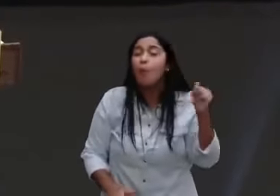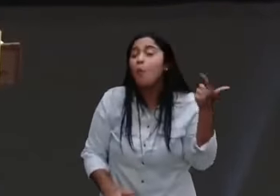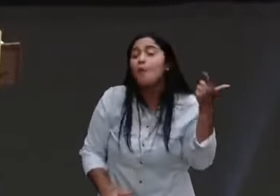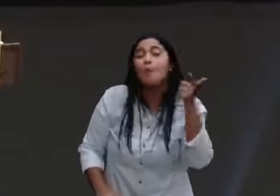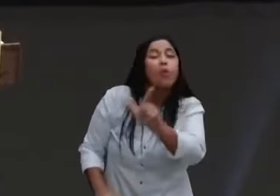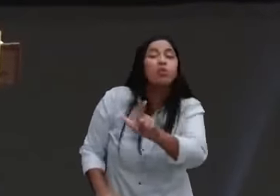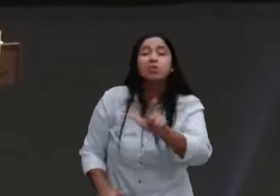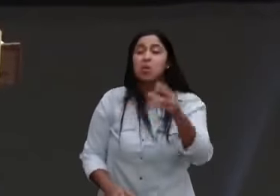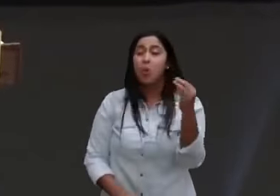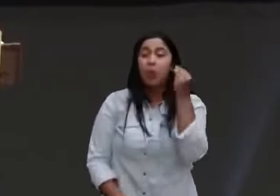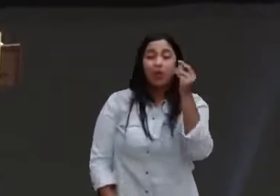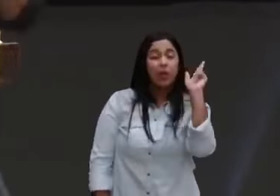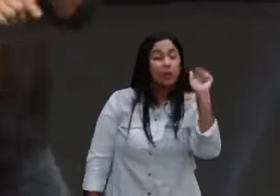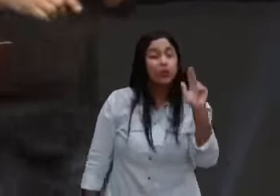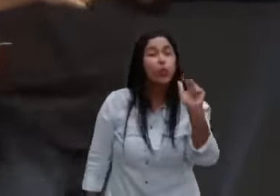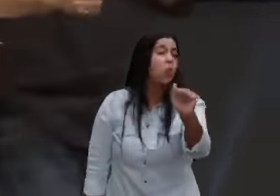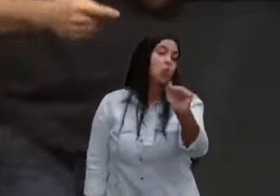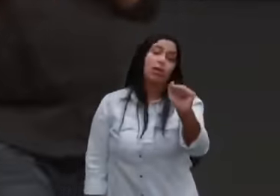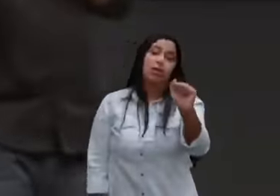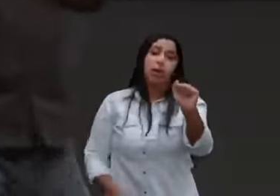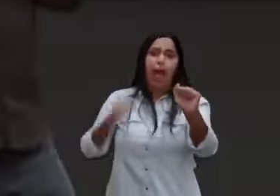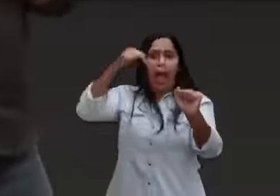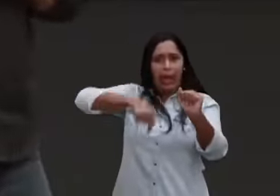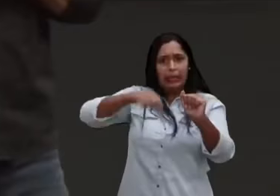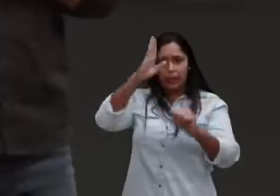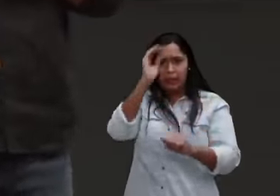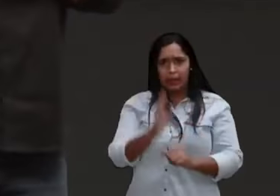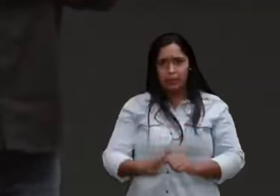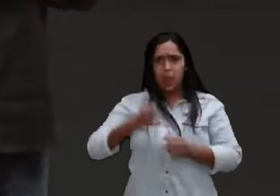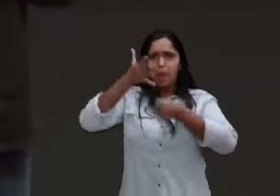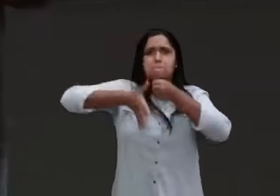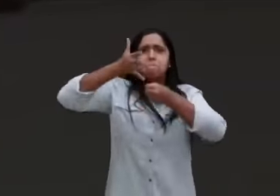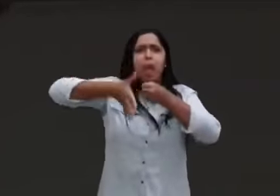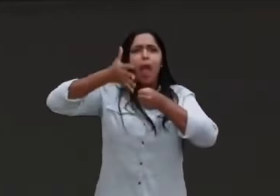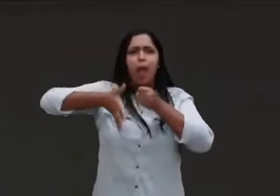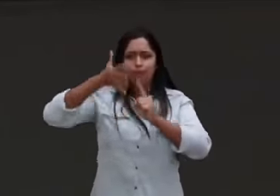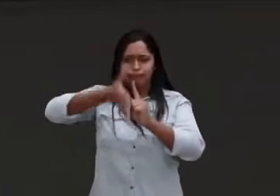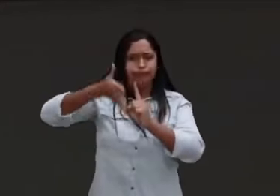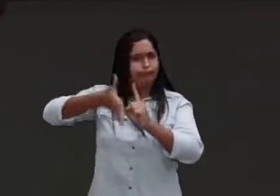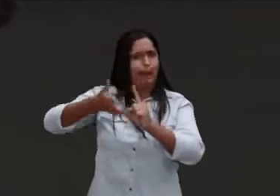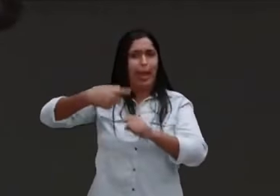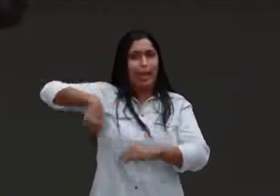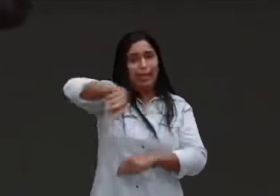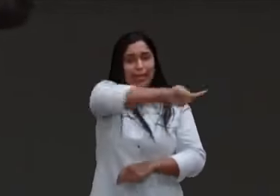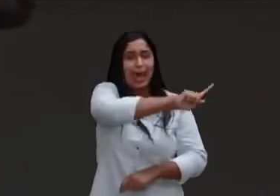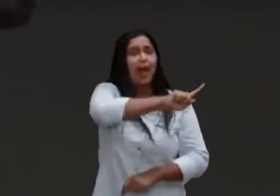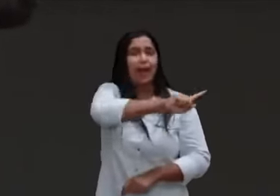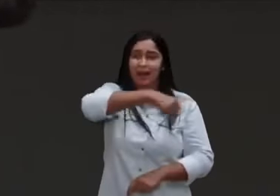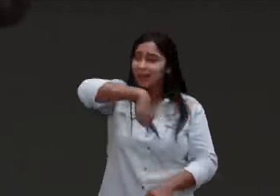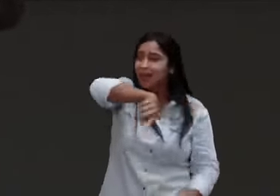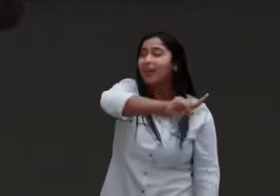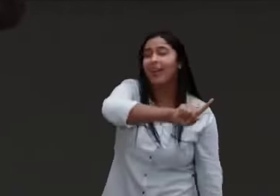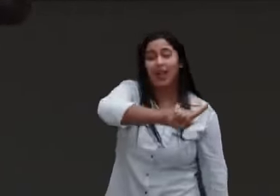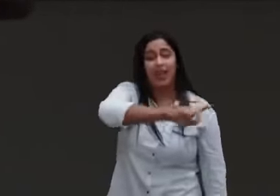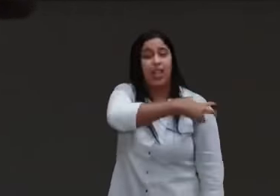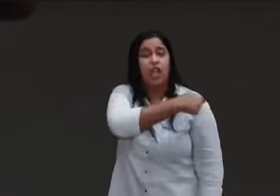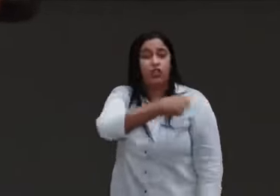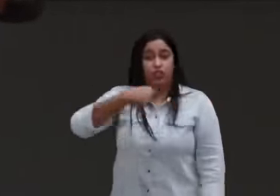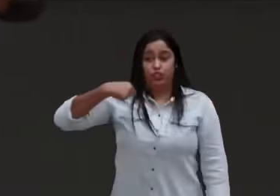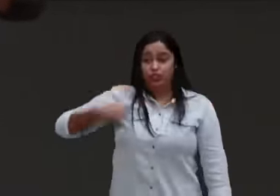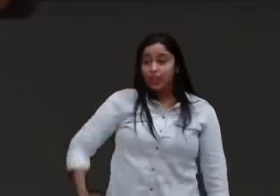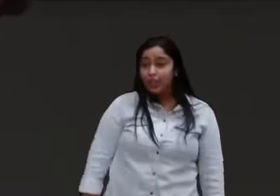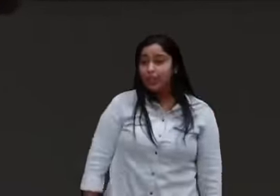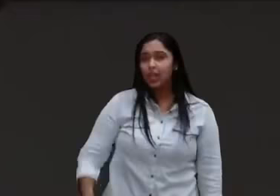pregação, como você aqui, lá na China, eles fecham igrejas, eles perseguem pastores, pleno século